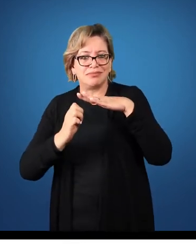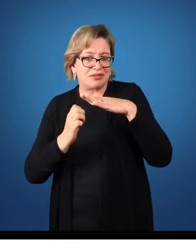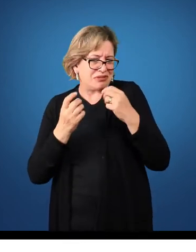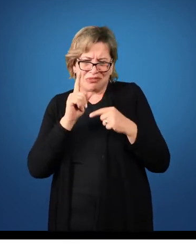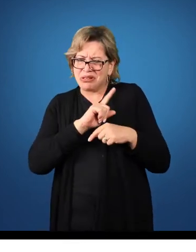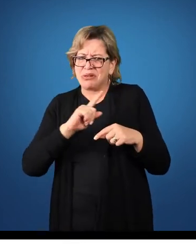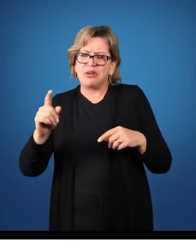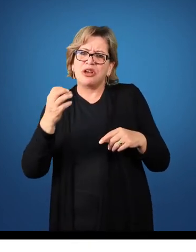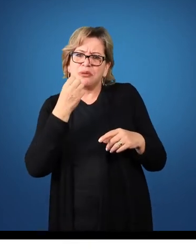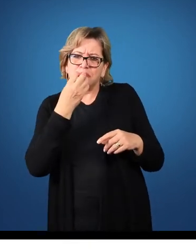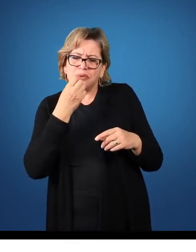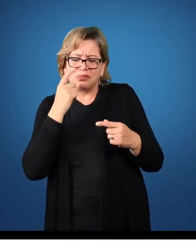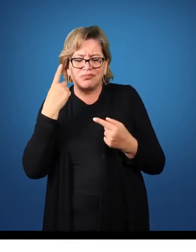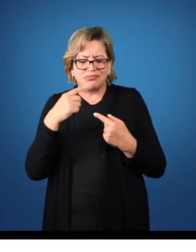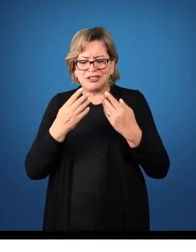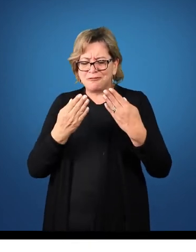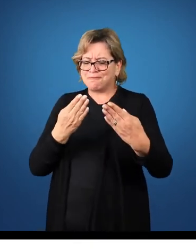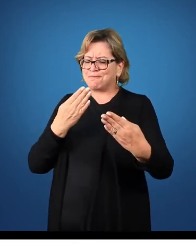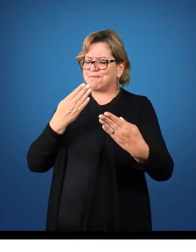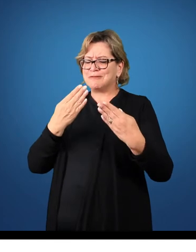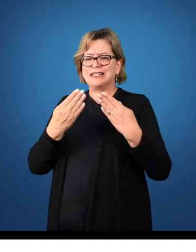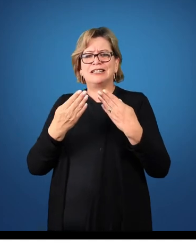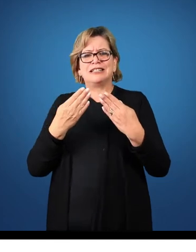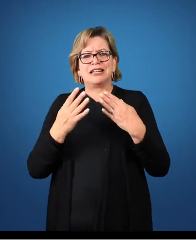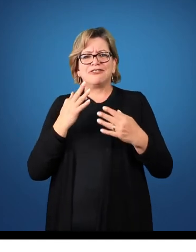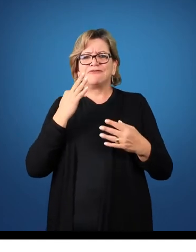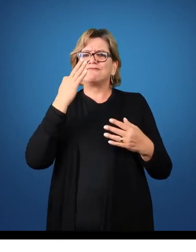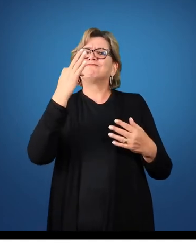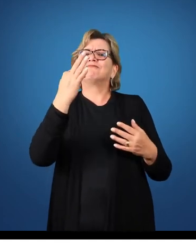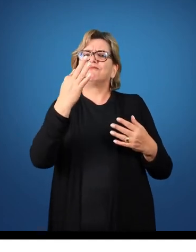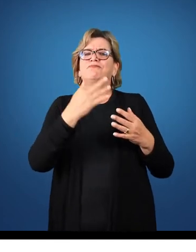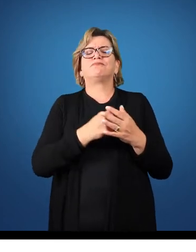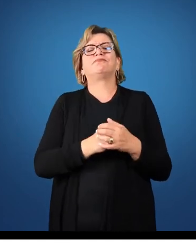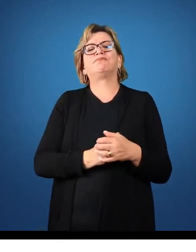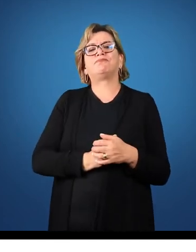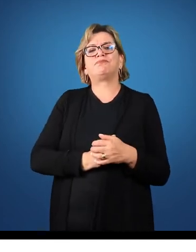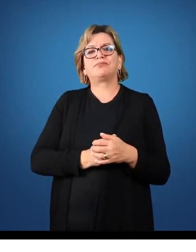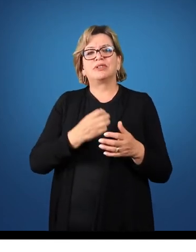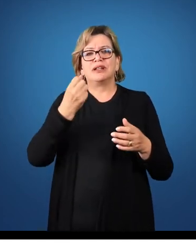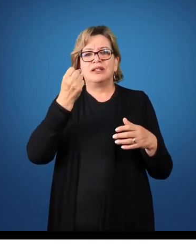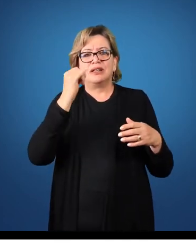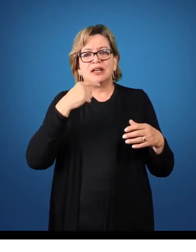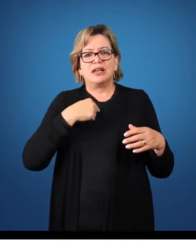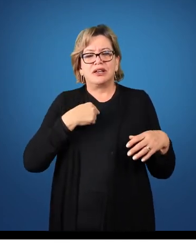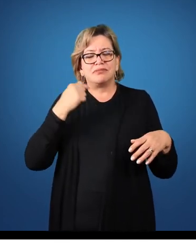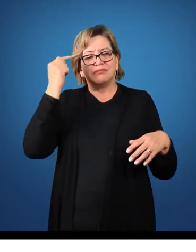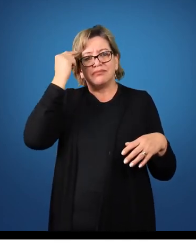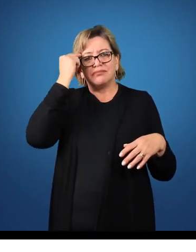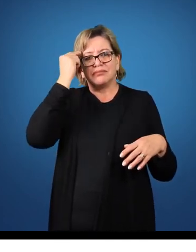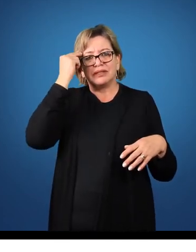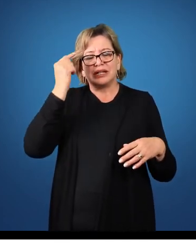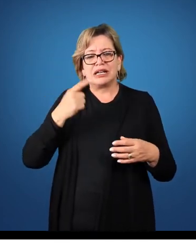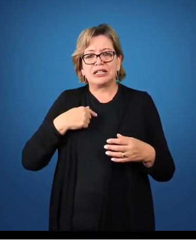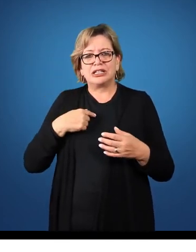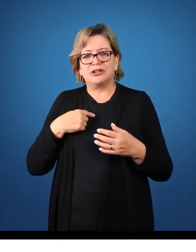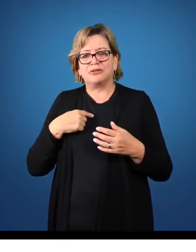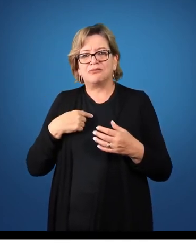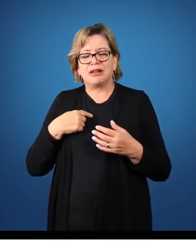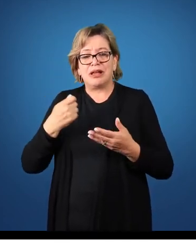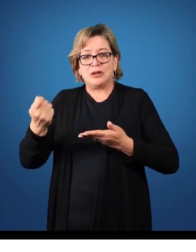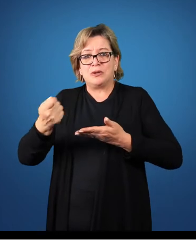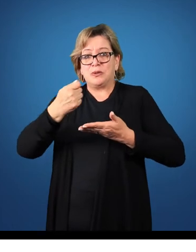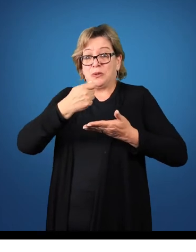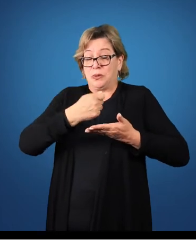se analisado com um futuro próximo. Se eu considerar que eu recebi todo um